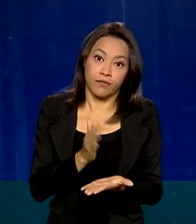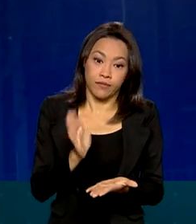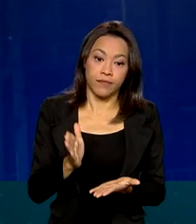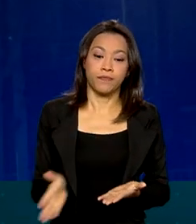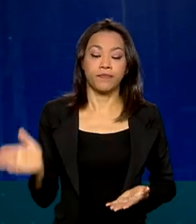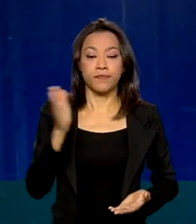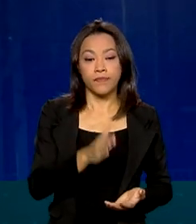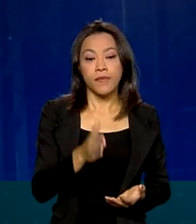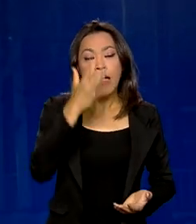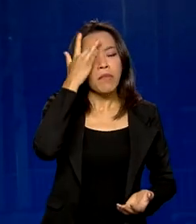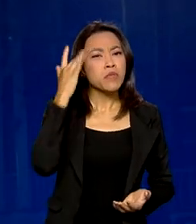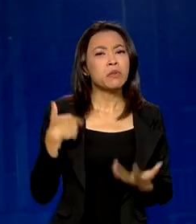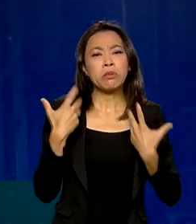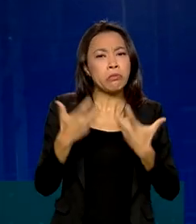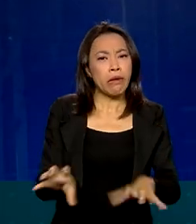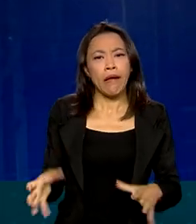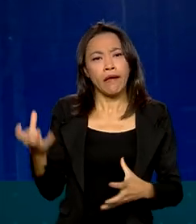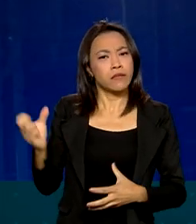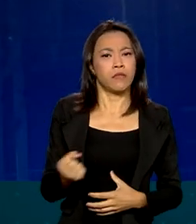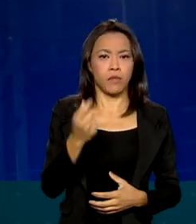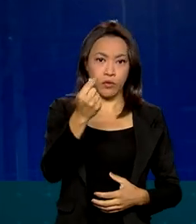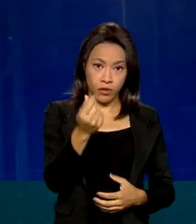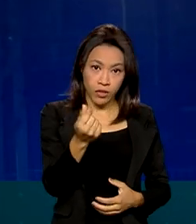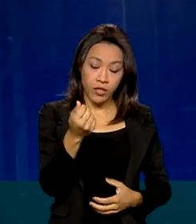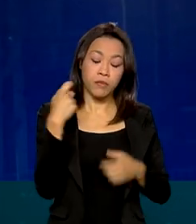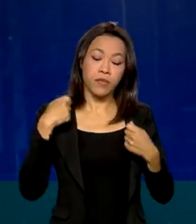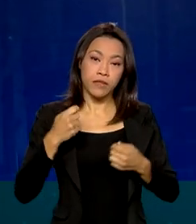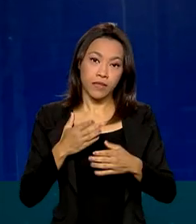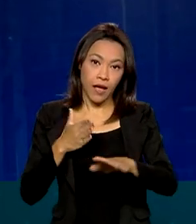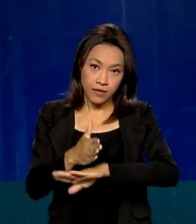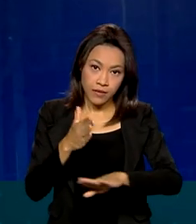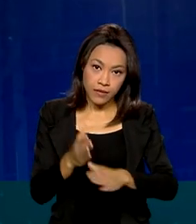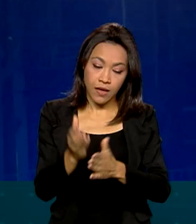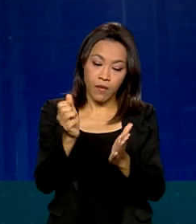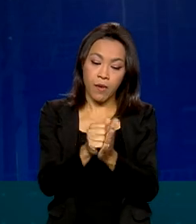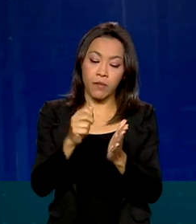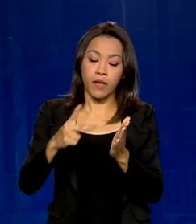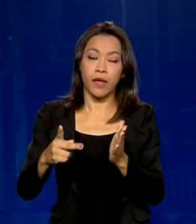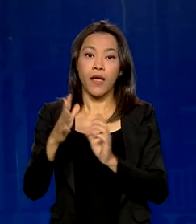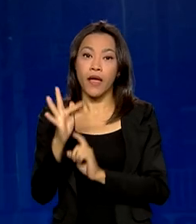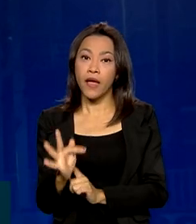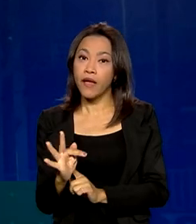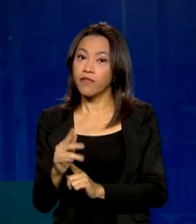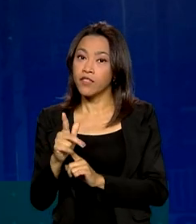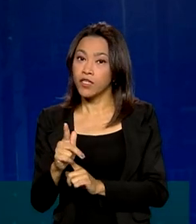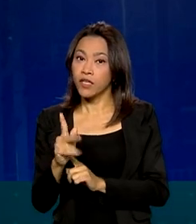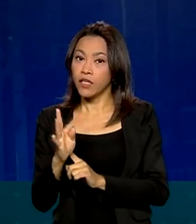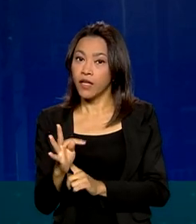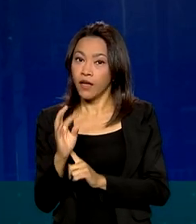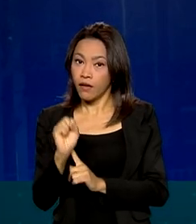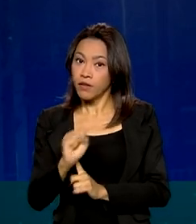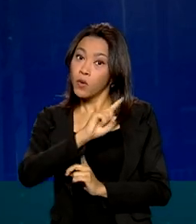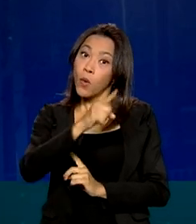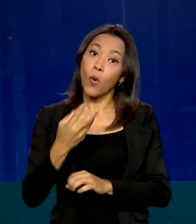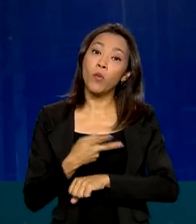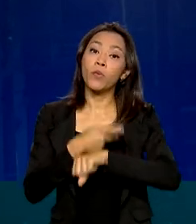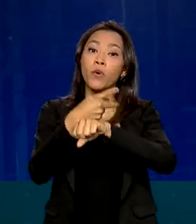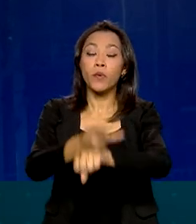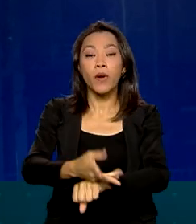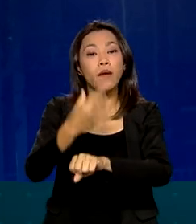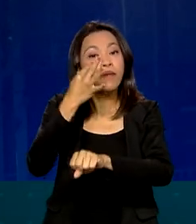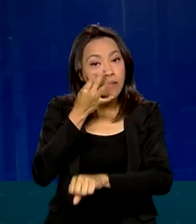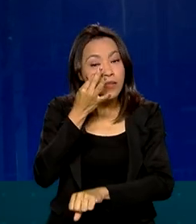trabalhador que não quiser receber o crédito deve acessar o aplicativo FGTS ou se dirigir a uma das agências da Caixa